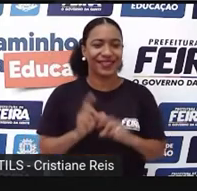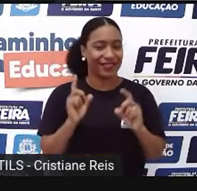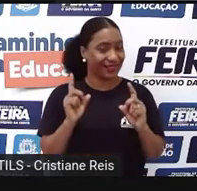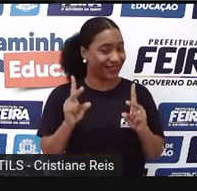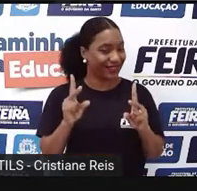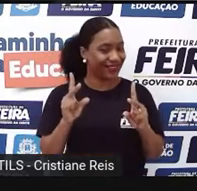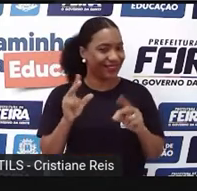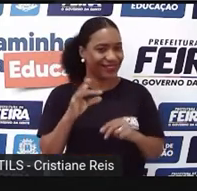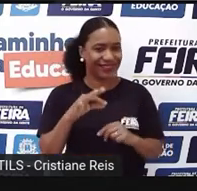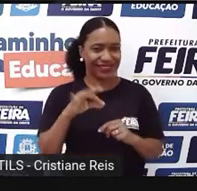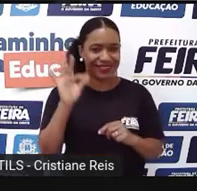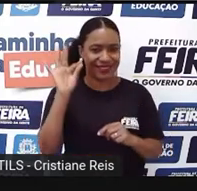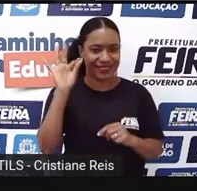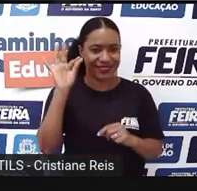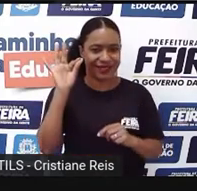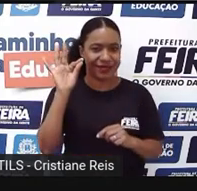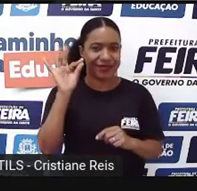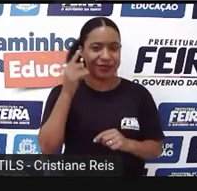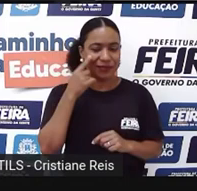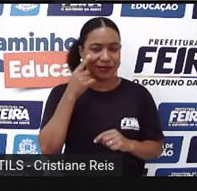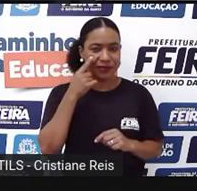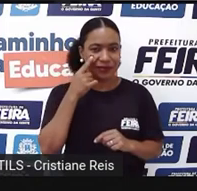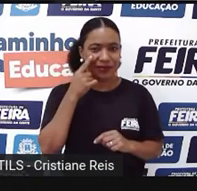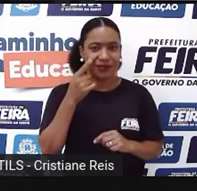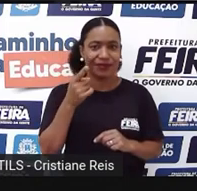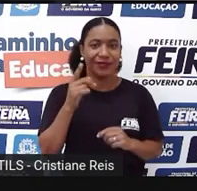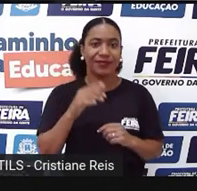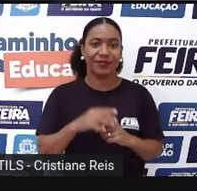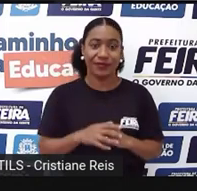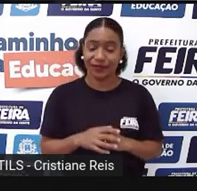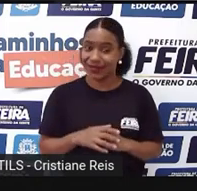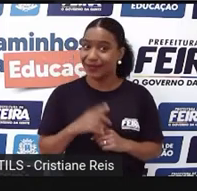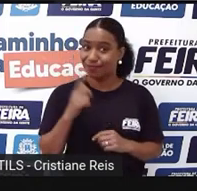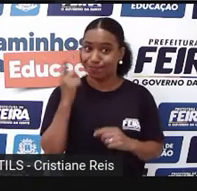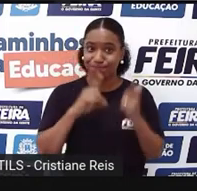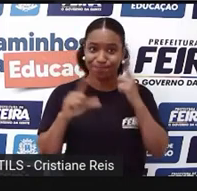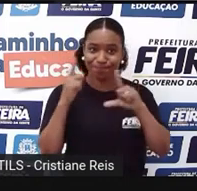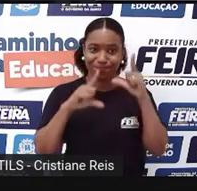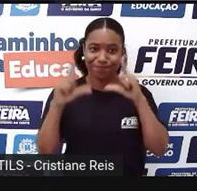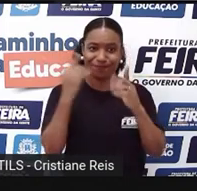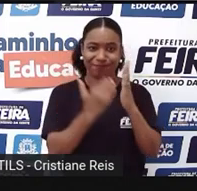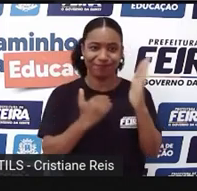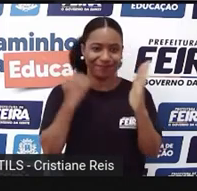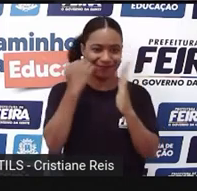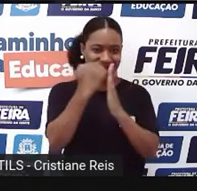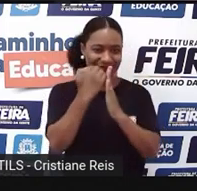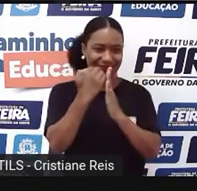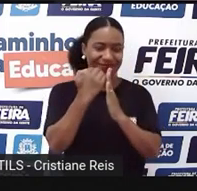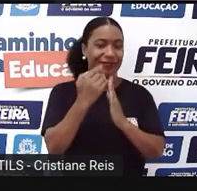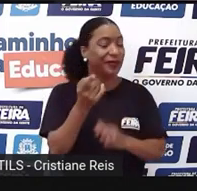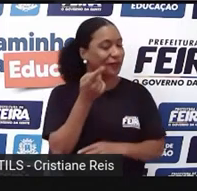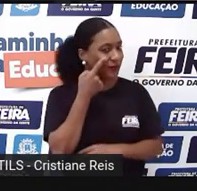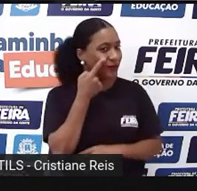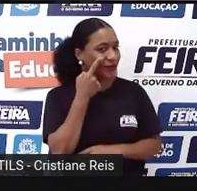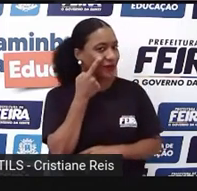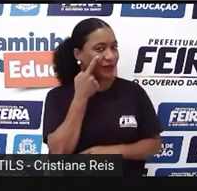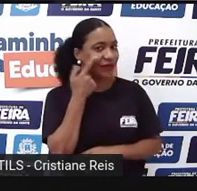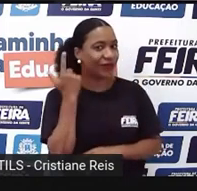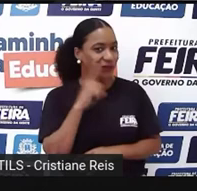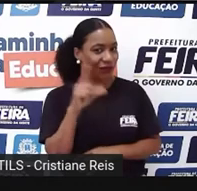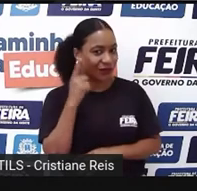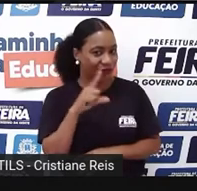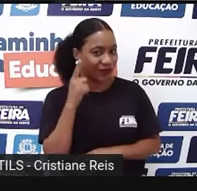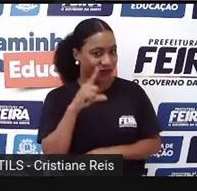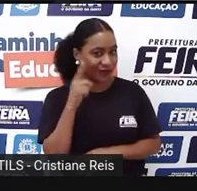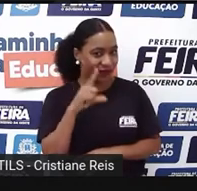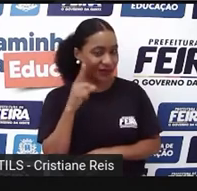Let's go. Let's go. Agora, de ver. Eu vou tentar conseguir esses